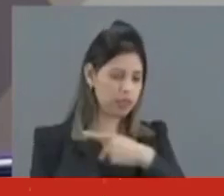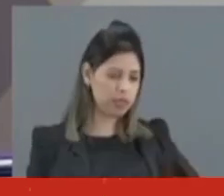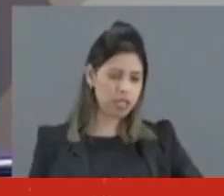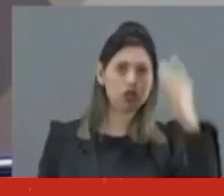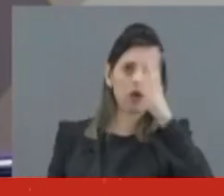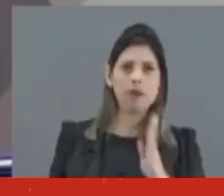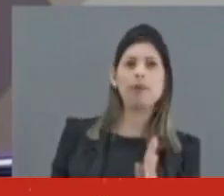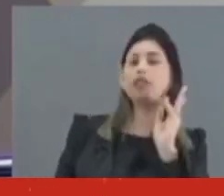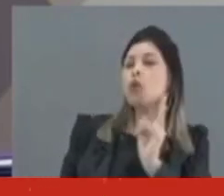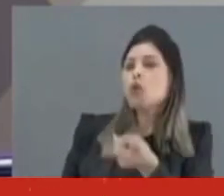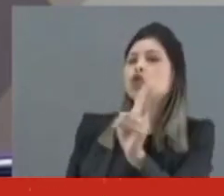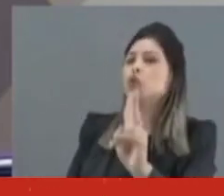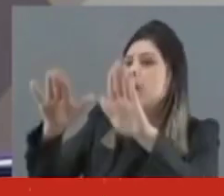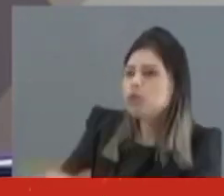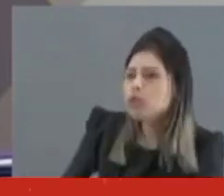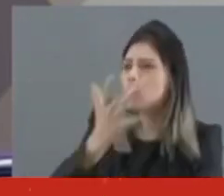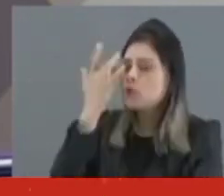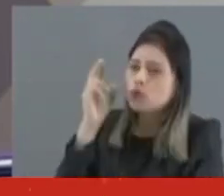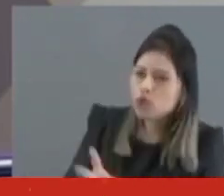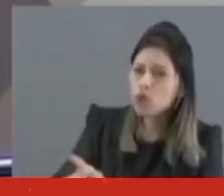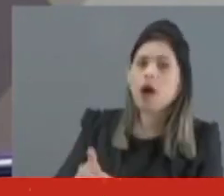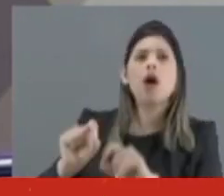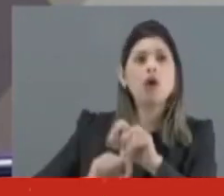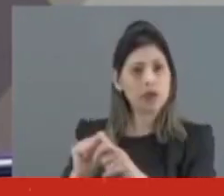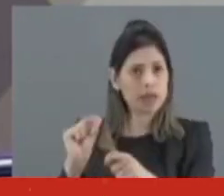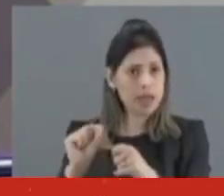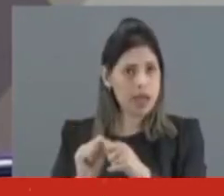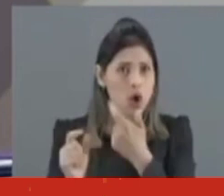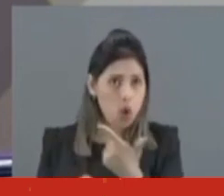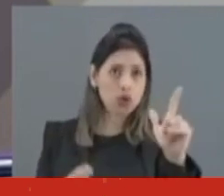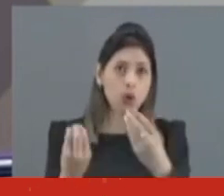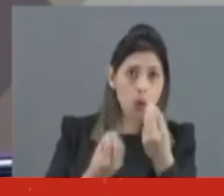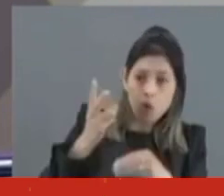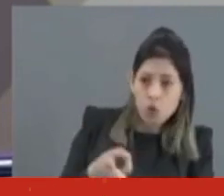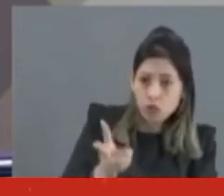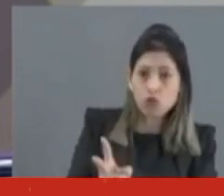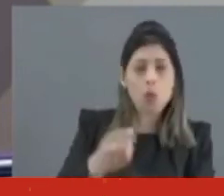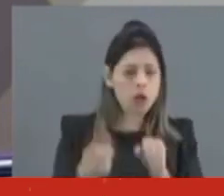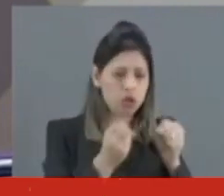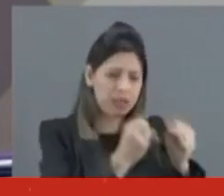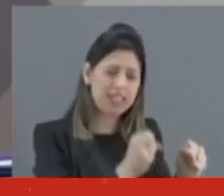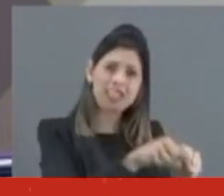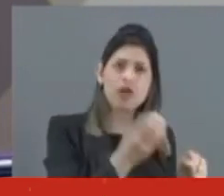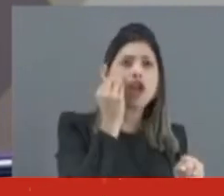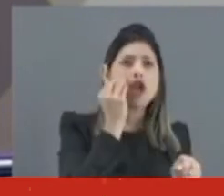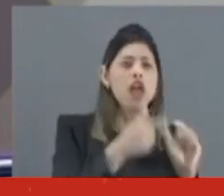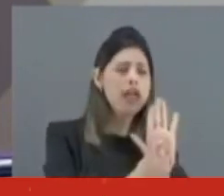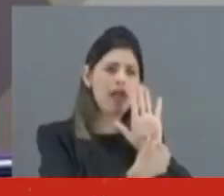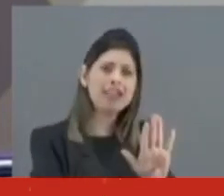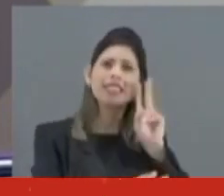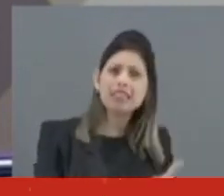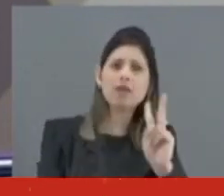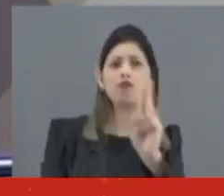acampados a permanecerem nos locais. Na esteira da instrumentalização do aparato estatal para a permanência do poder, há fartos indícios de que Bolsonaro se